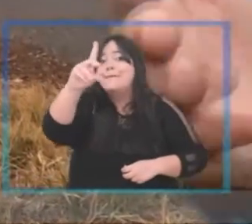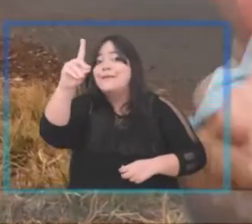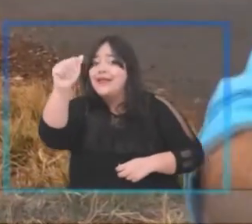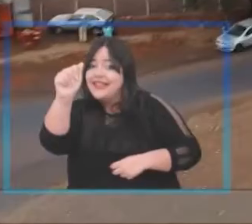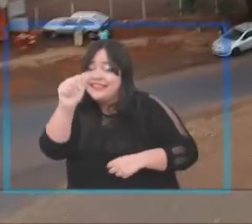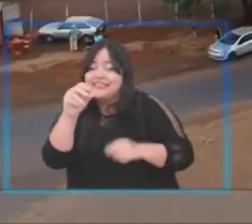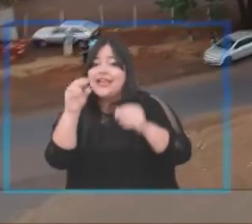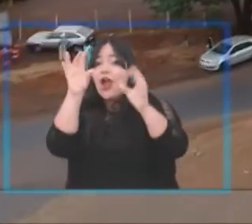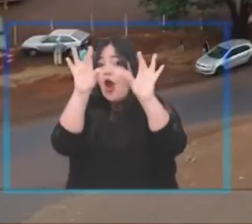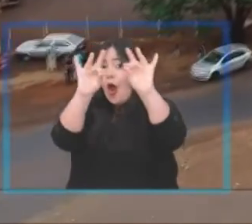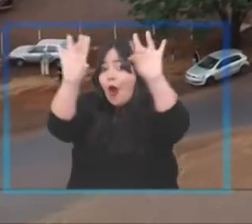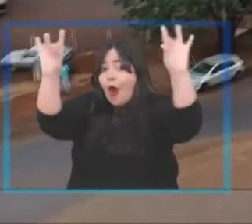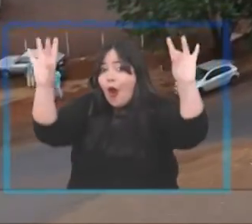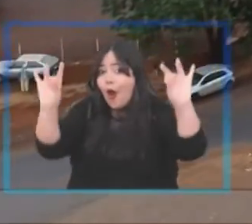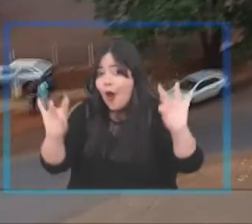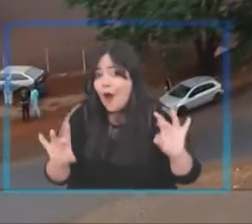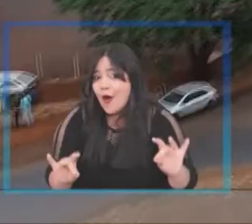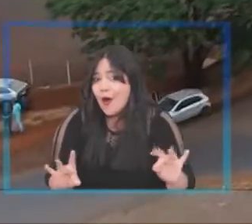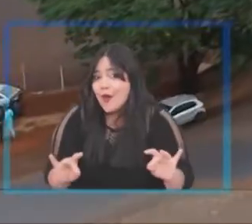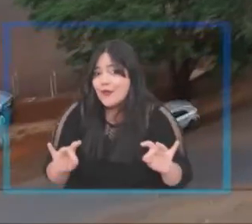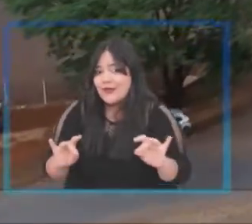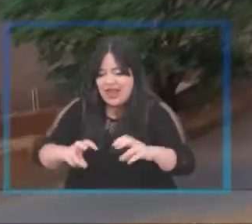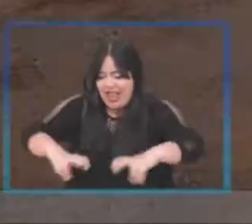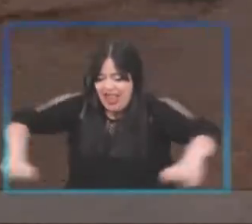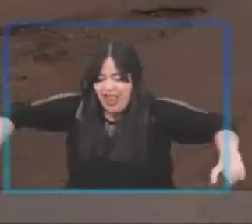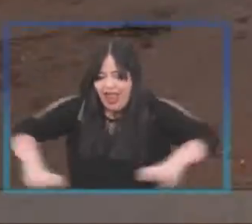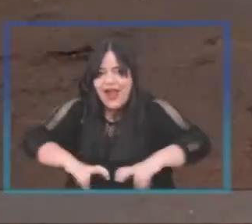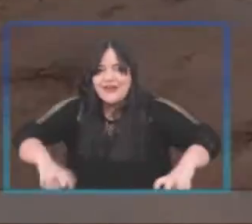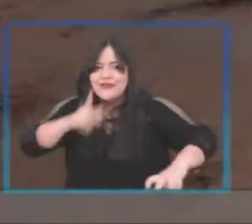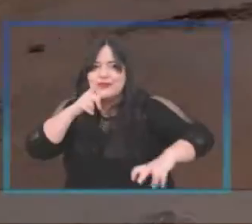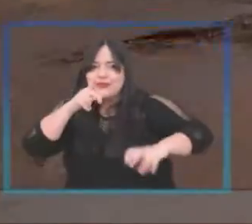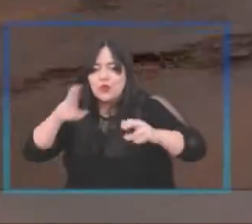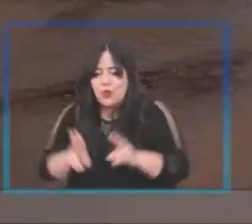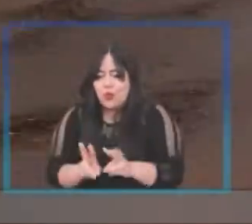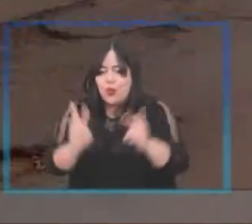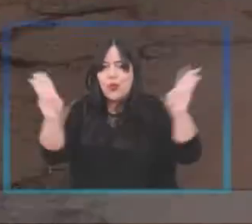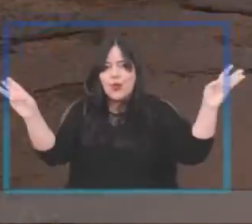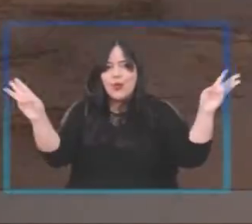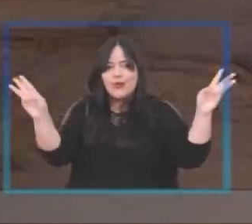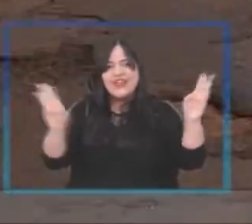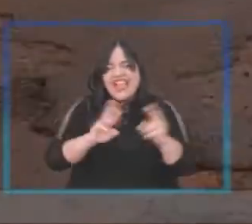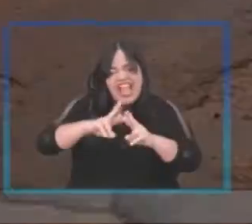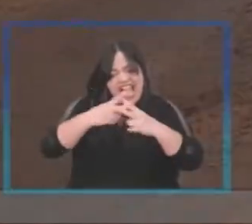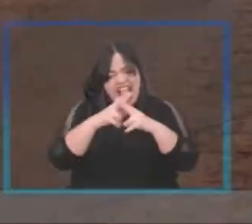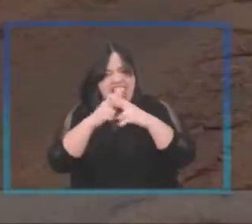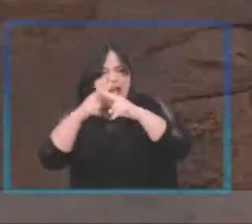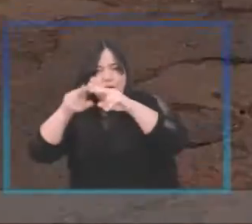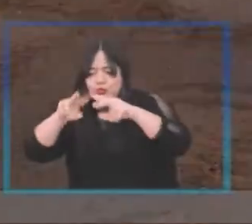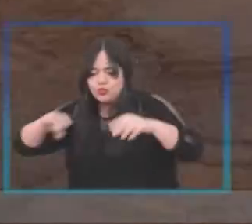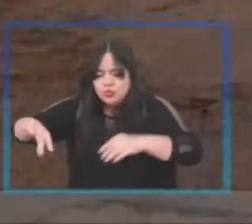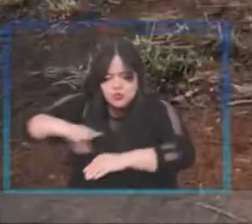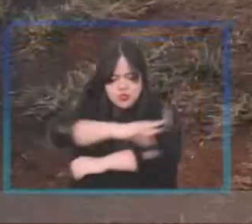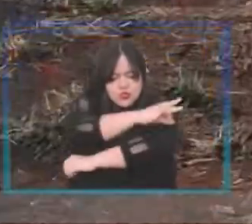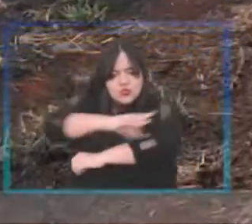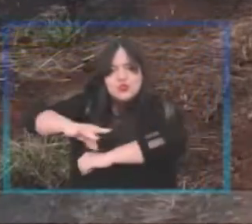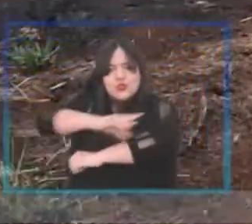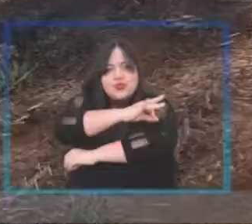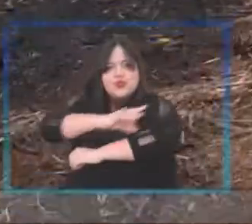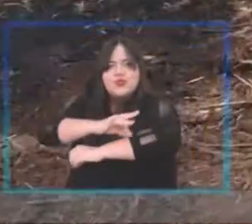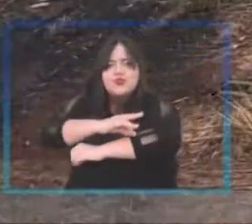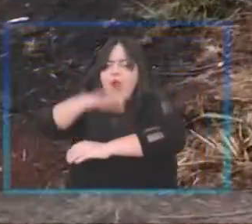instalar as galerias pluviais, revitalizar, reconstruir o asfalto,